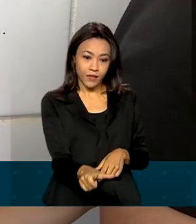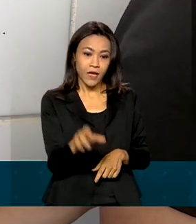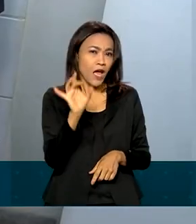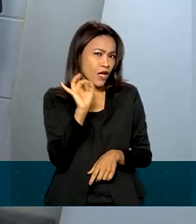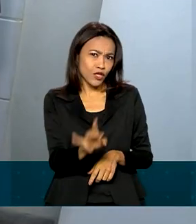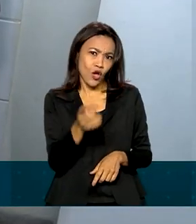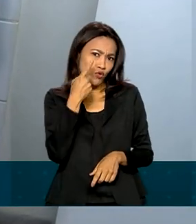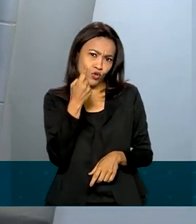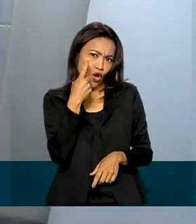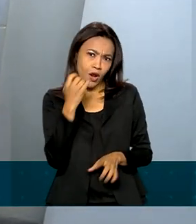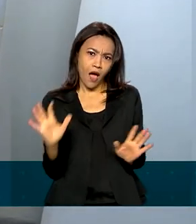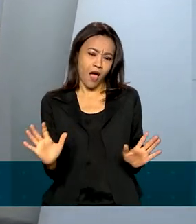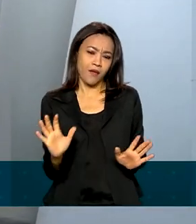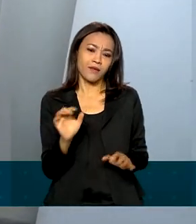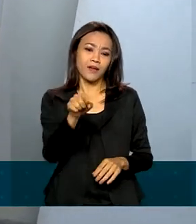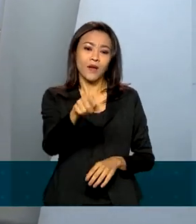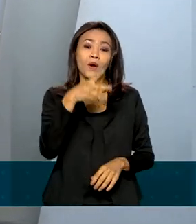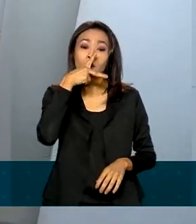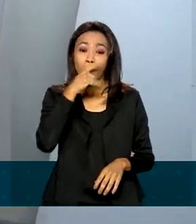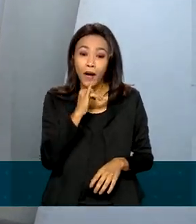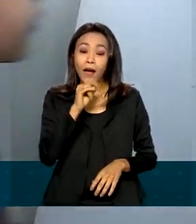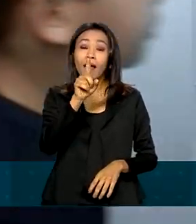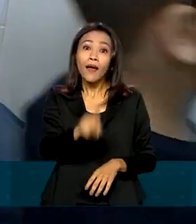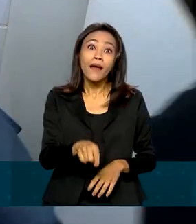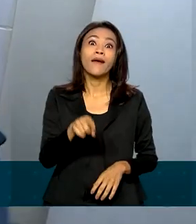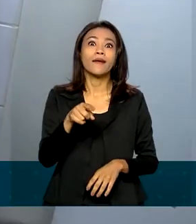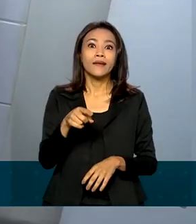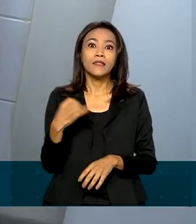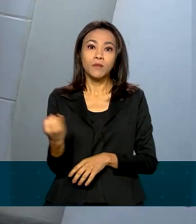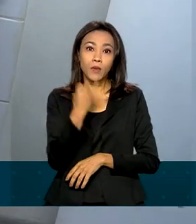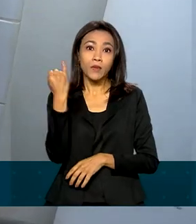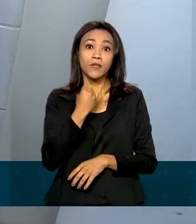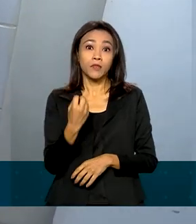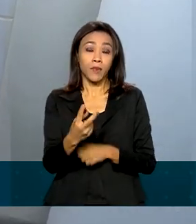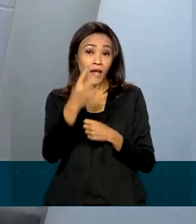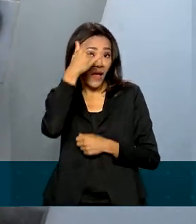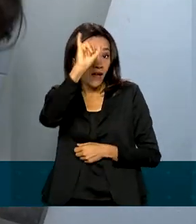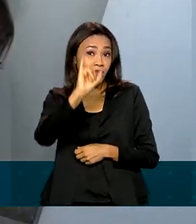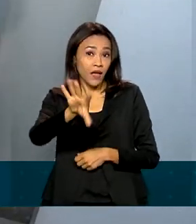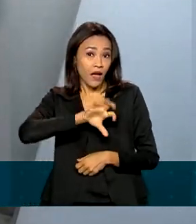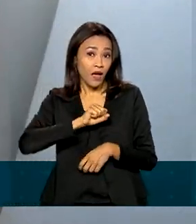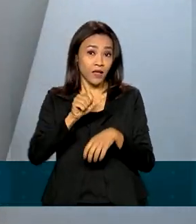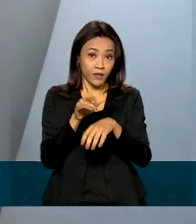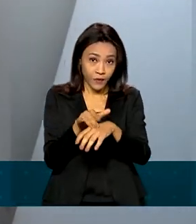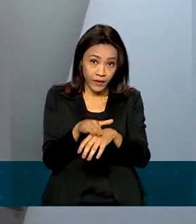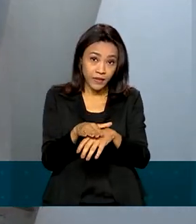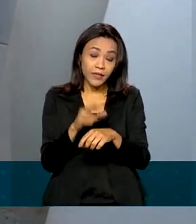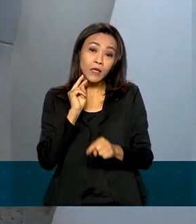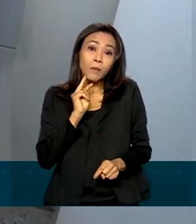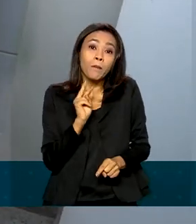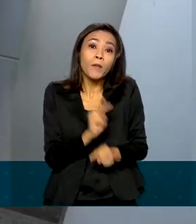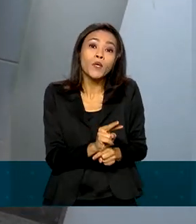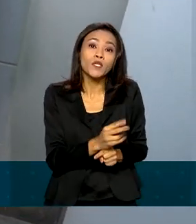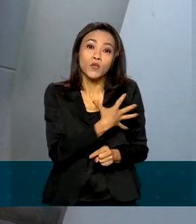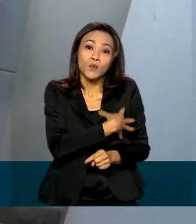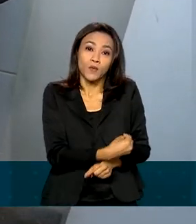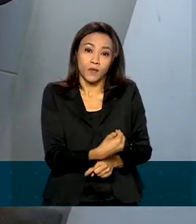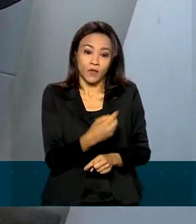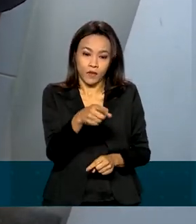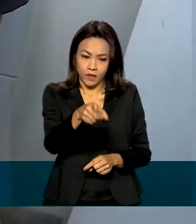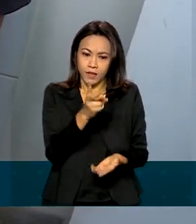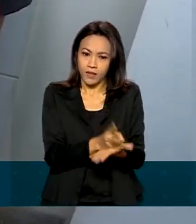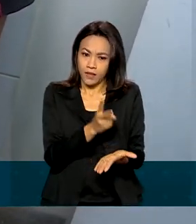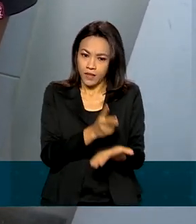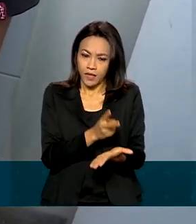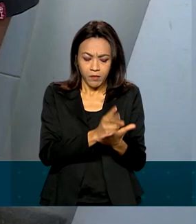chorar. Para o pai, a vacinação é a forma mais eficaz de evitar doenças e proteger os filhos. Ele sempre tenta manter